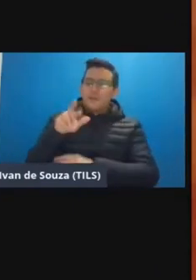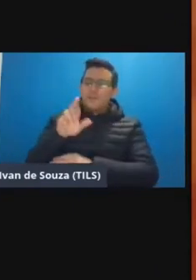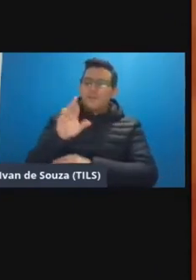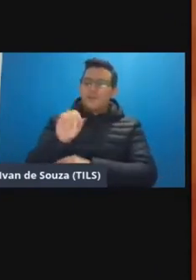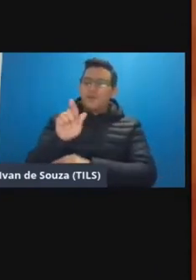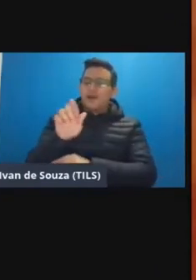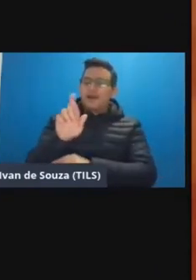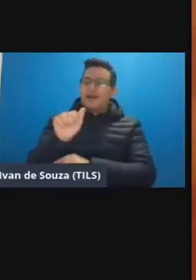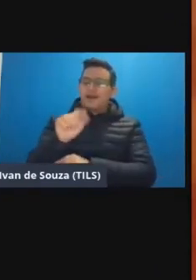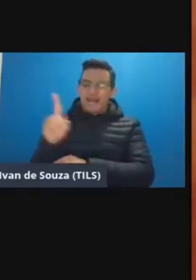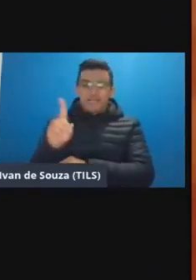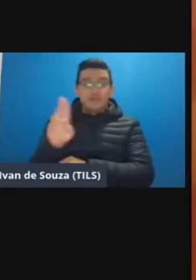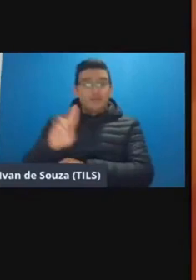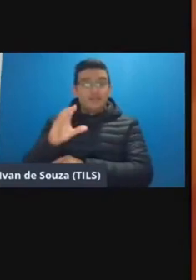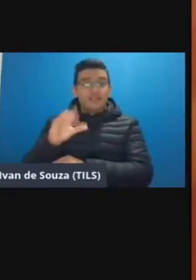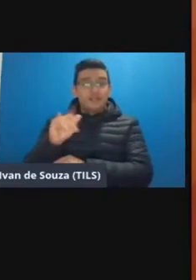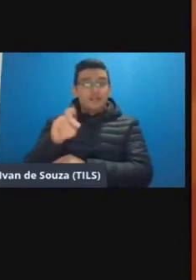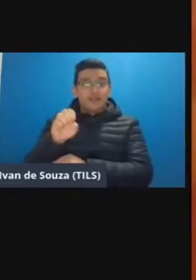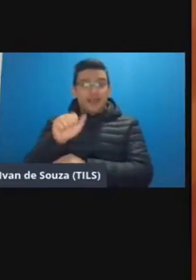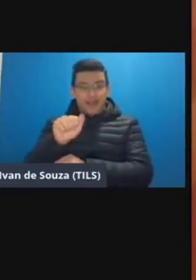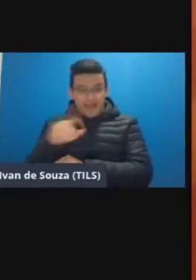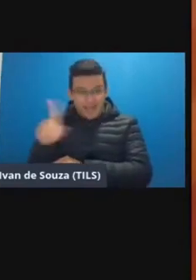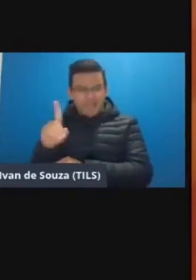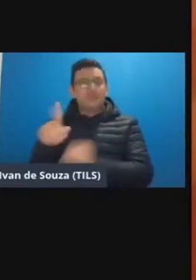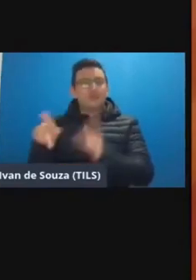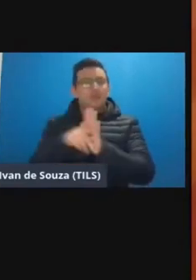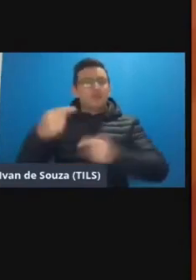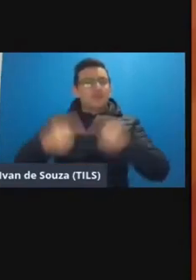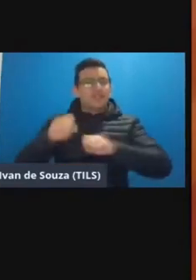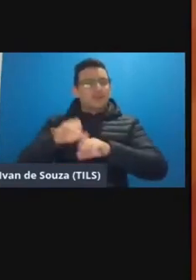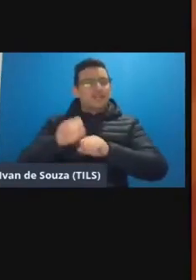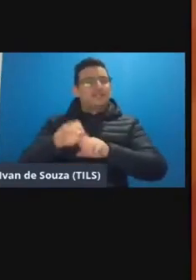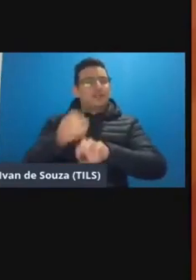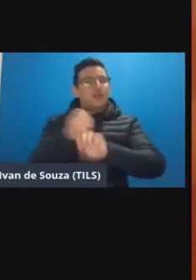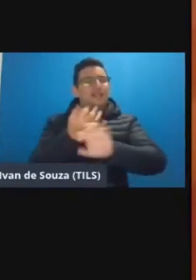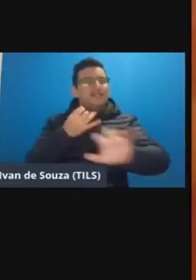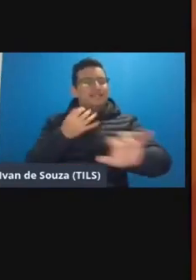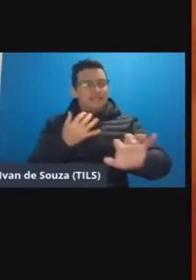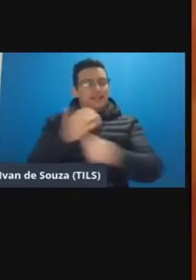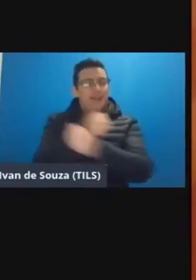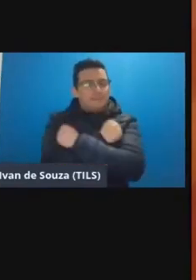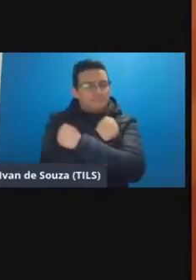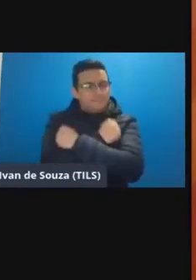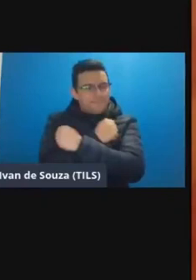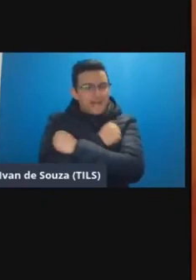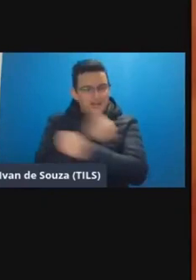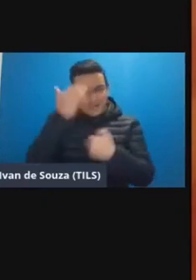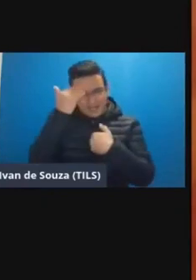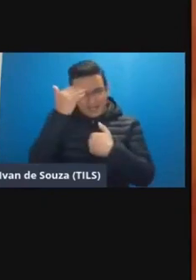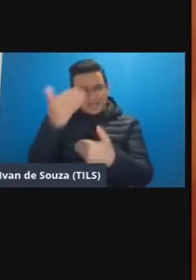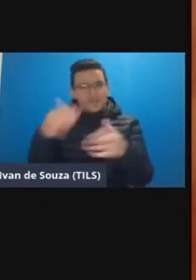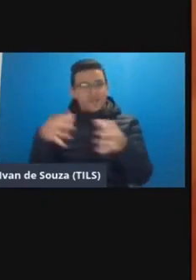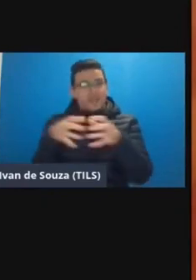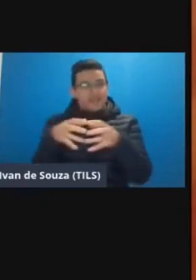da CIPIAD que é a coordenadoria de integração de políticas de educação à distância e meu abraço aqui agradecimento à